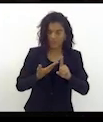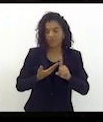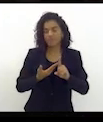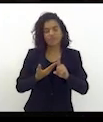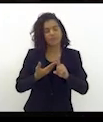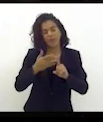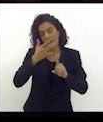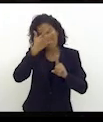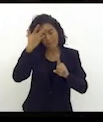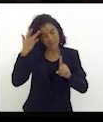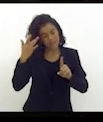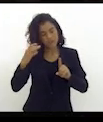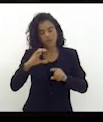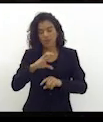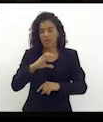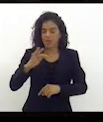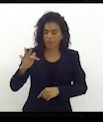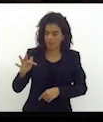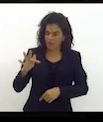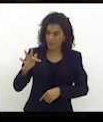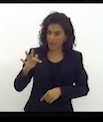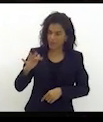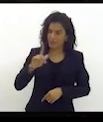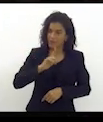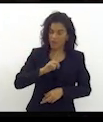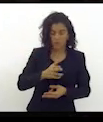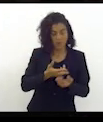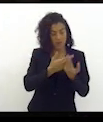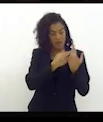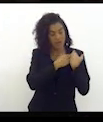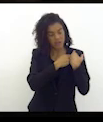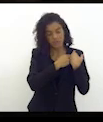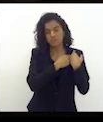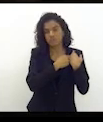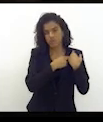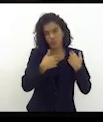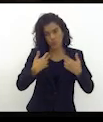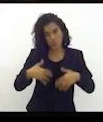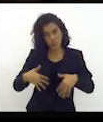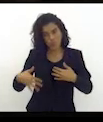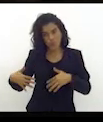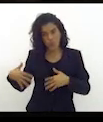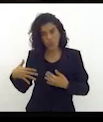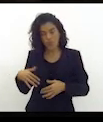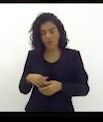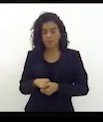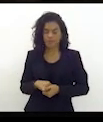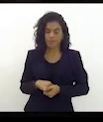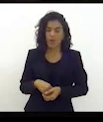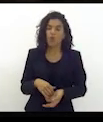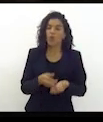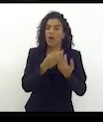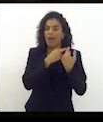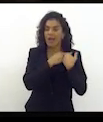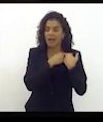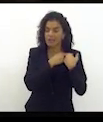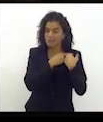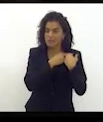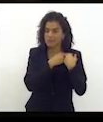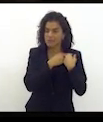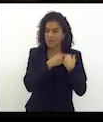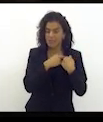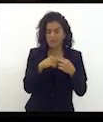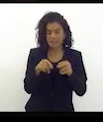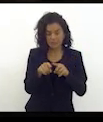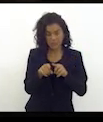pessoa do Cabo Friense que tem uma responsabilidade muito grande, uma responsabilidade e